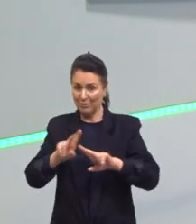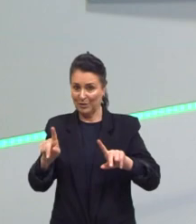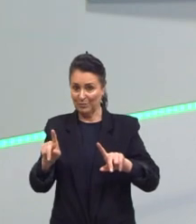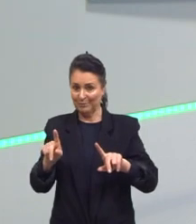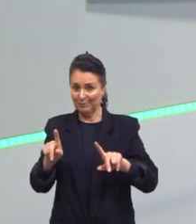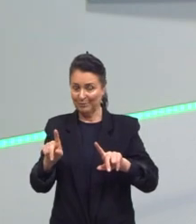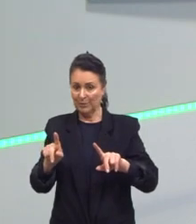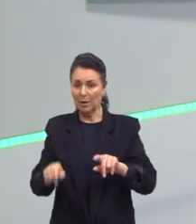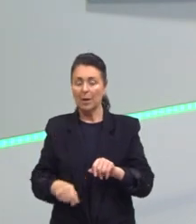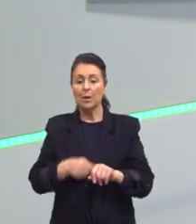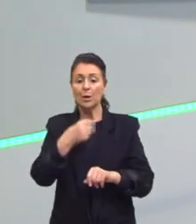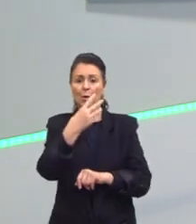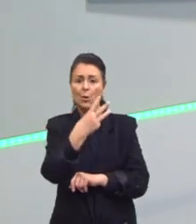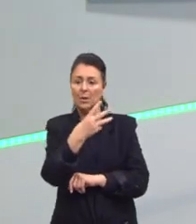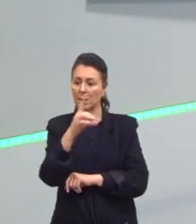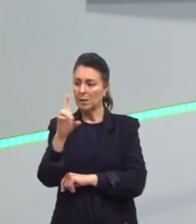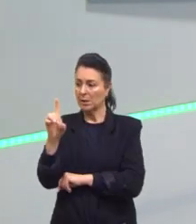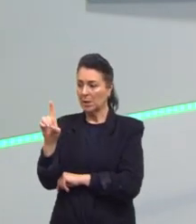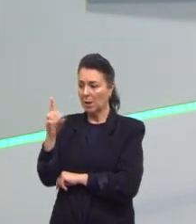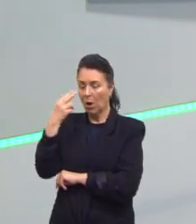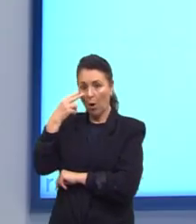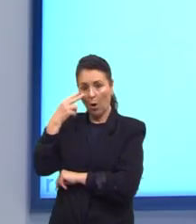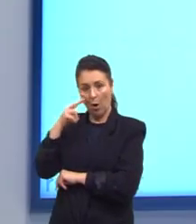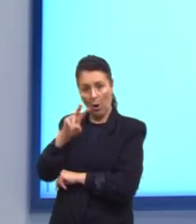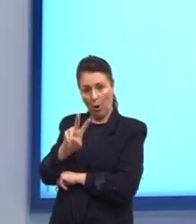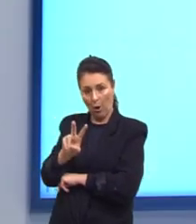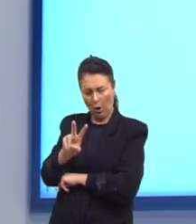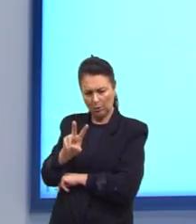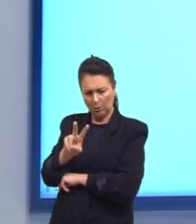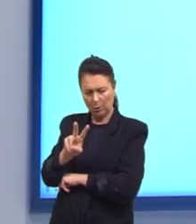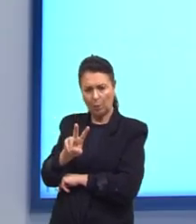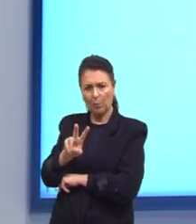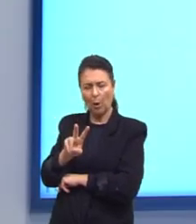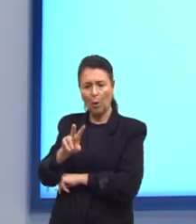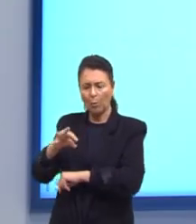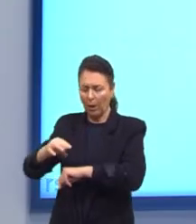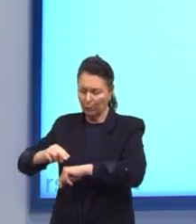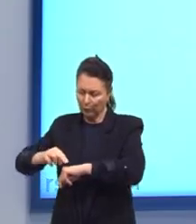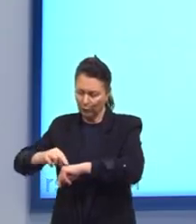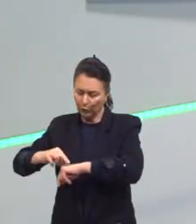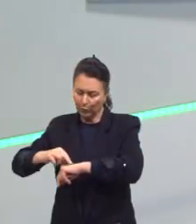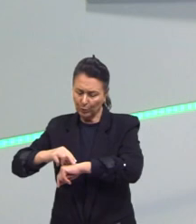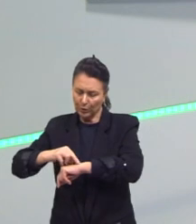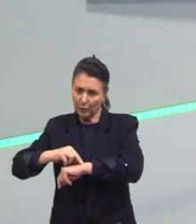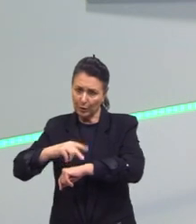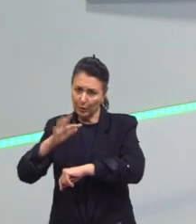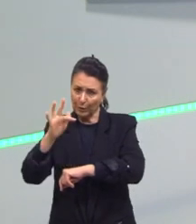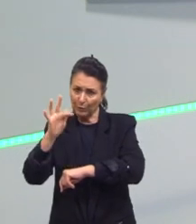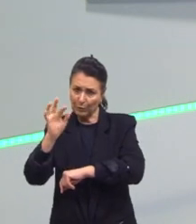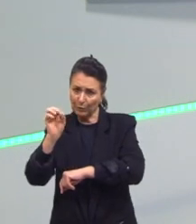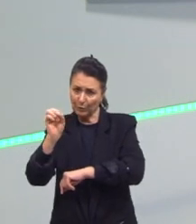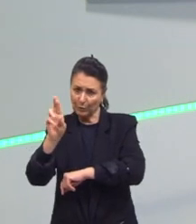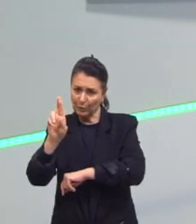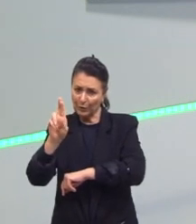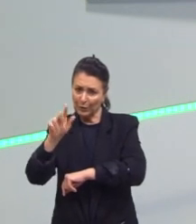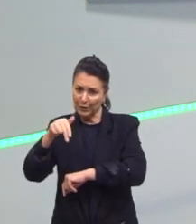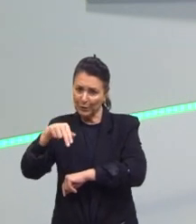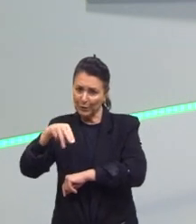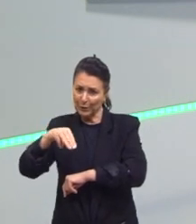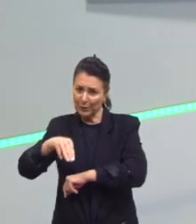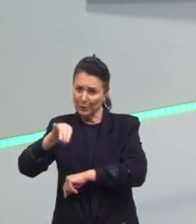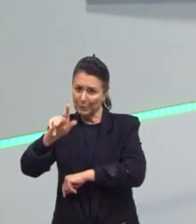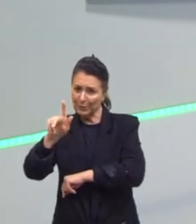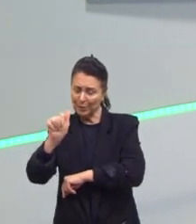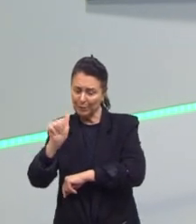3D Olha para uma formiguinha Que está aqui Deitadinha no chão E